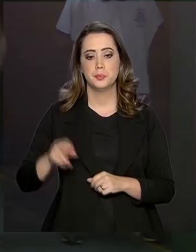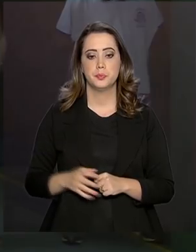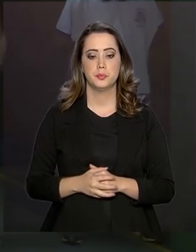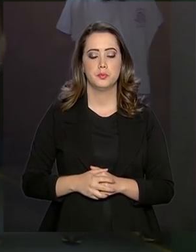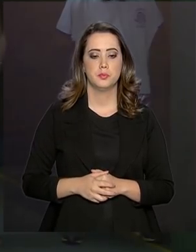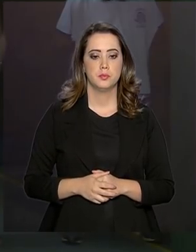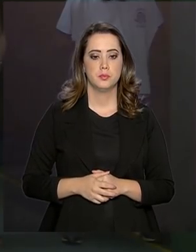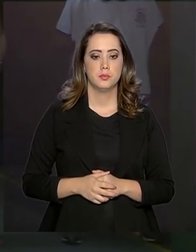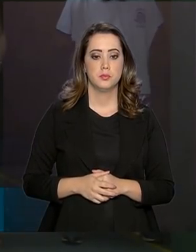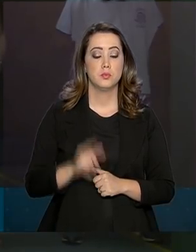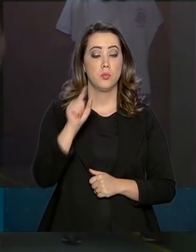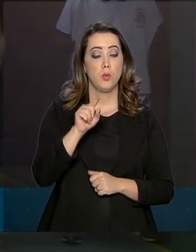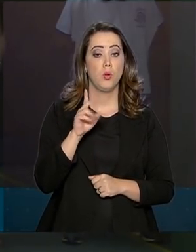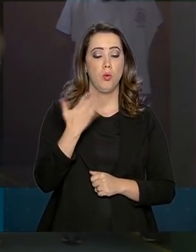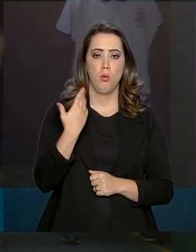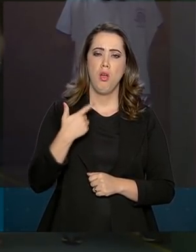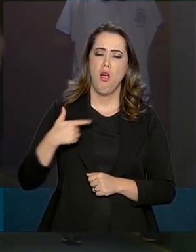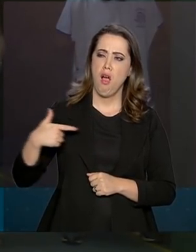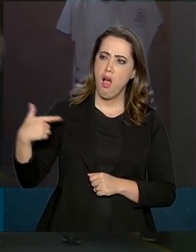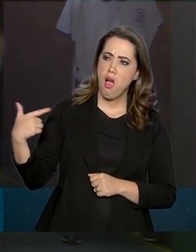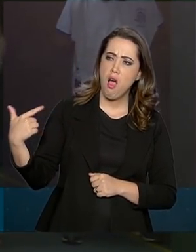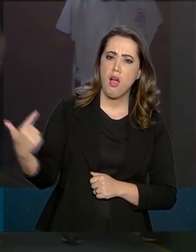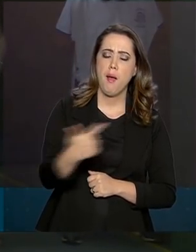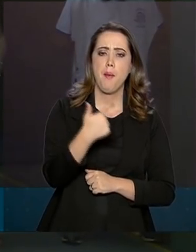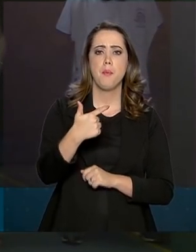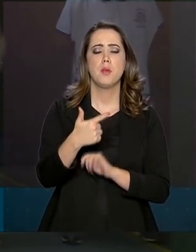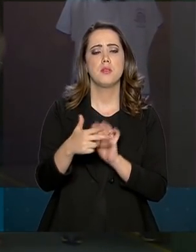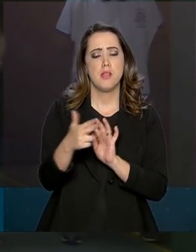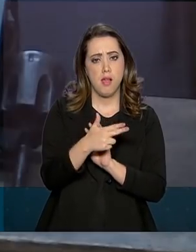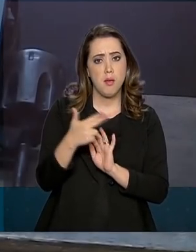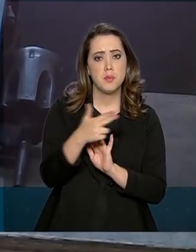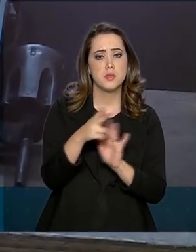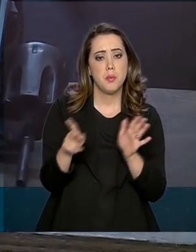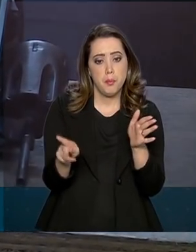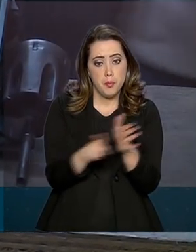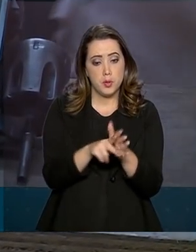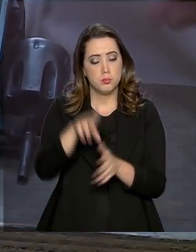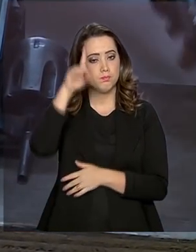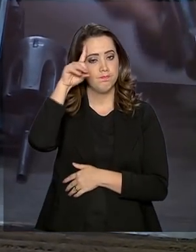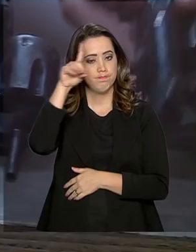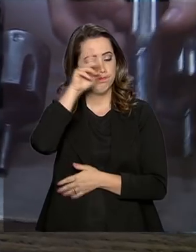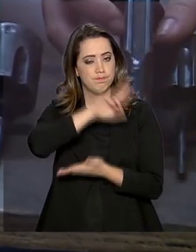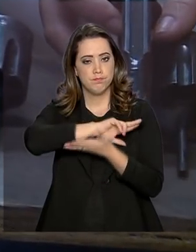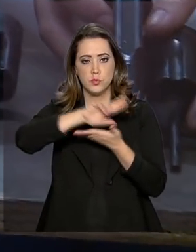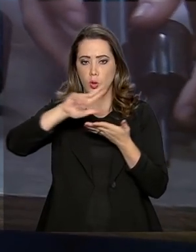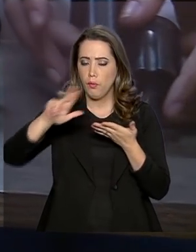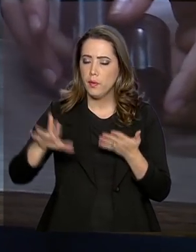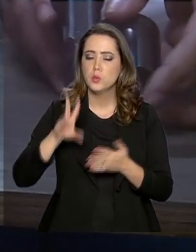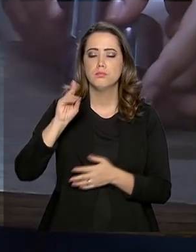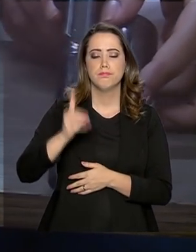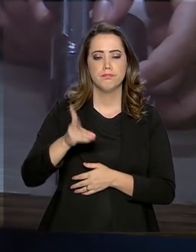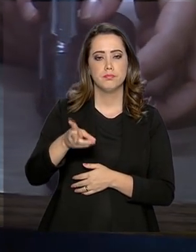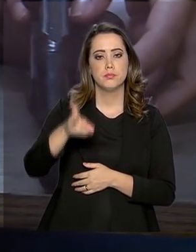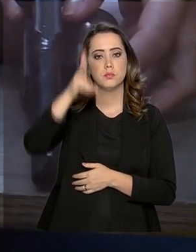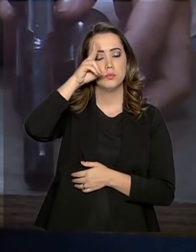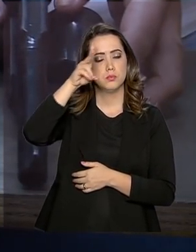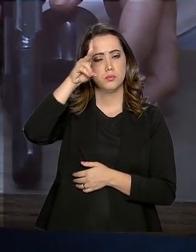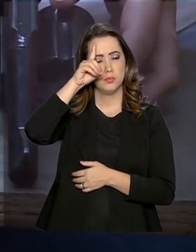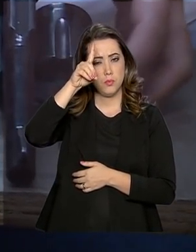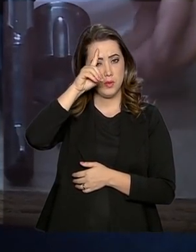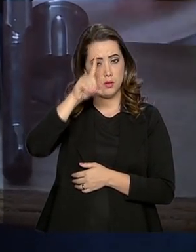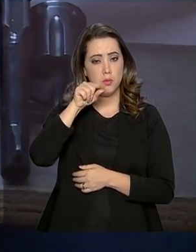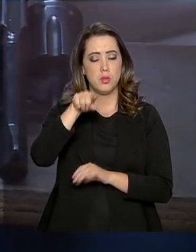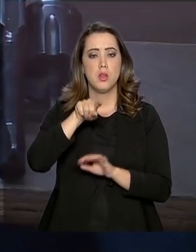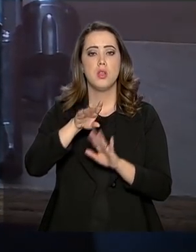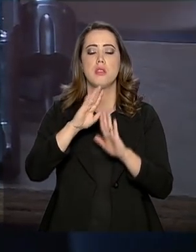As armas para Geraldo são parte da sua rotina. Ele lida com várias delas todos os dias na